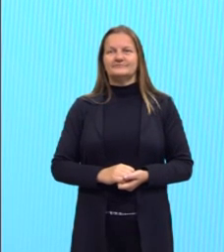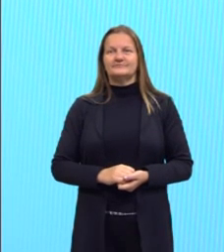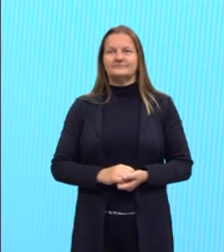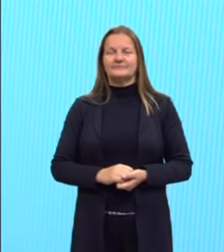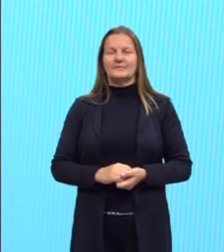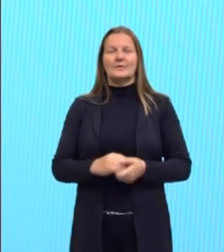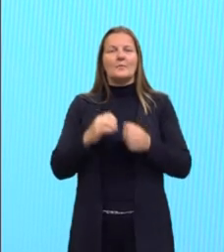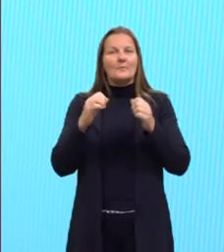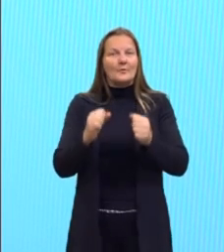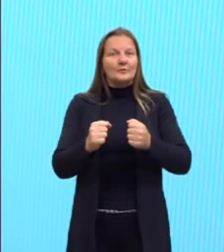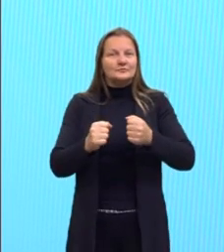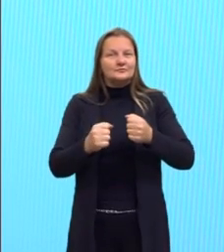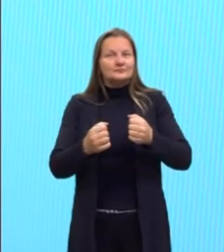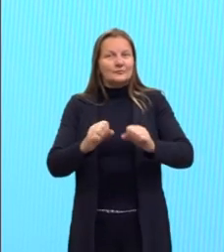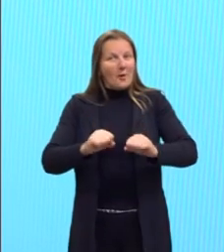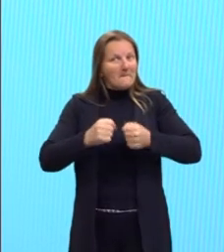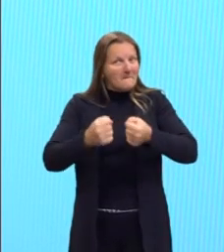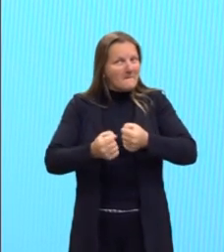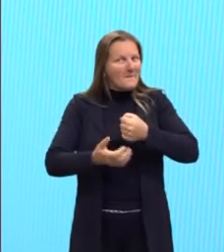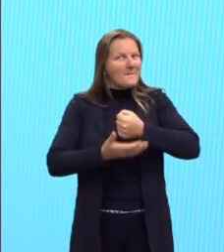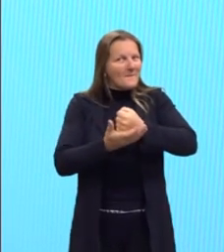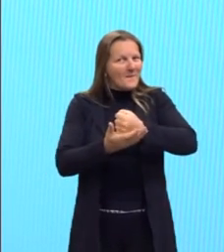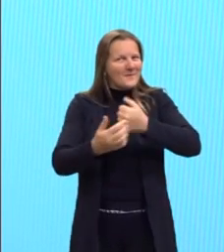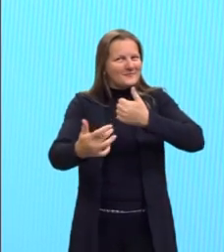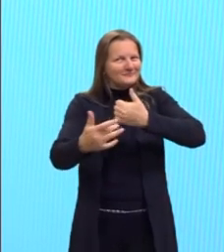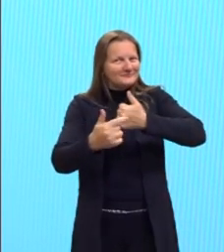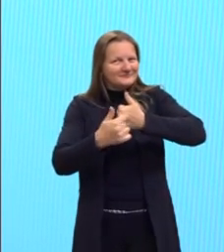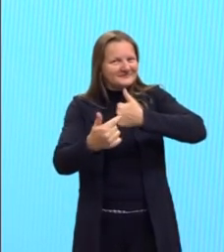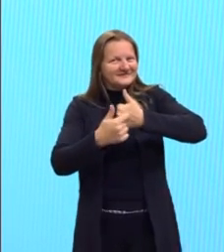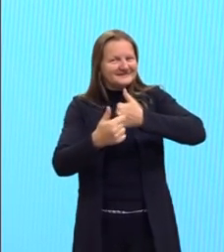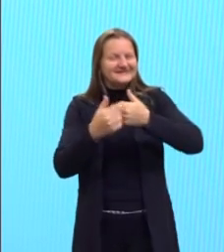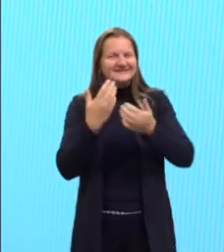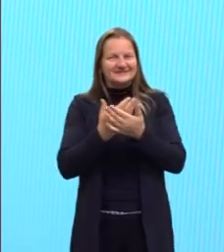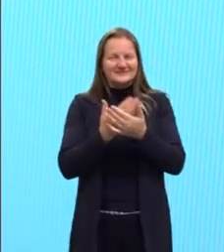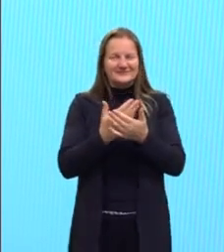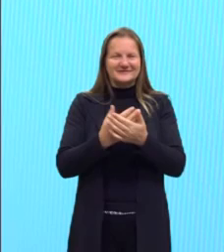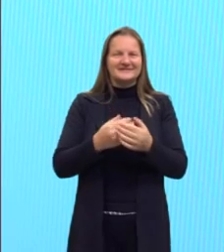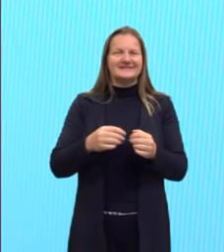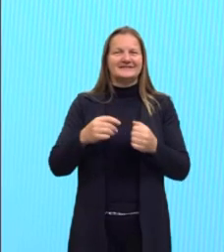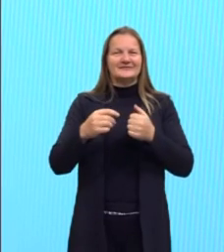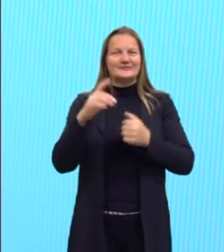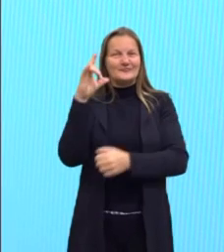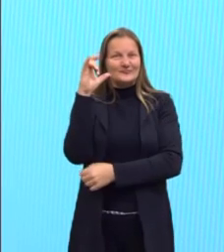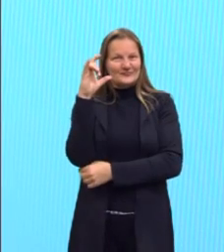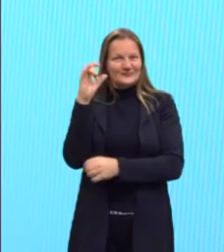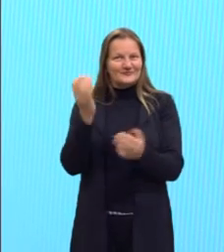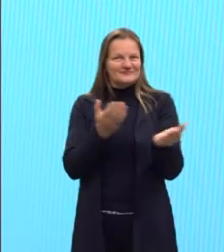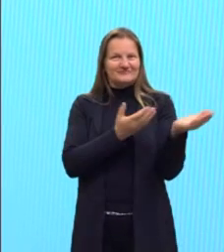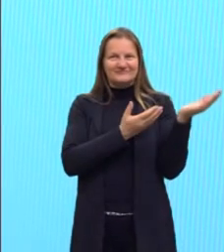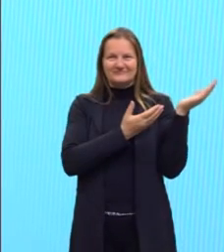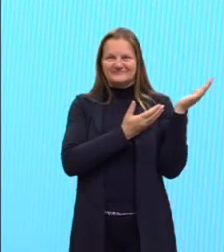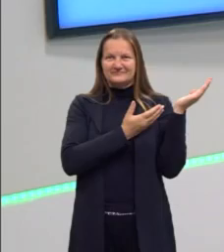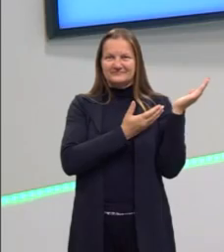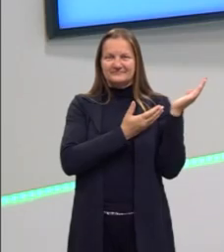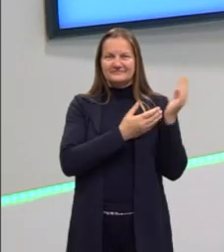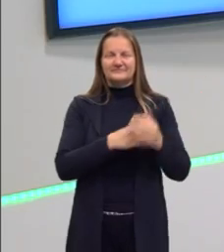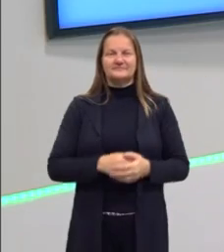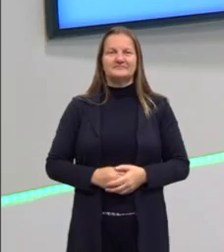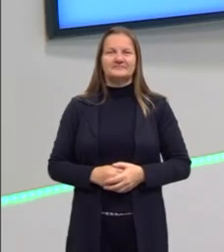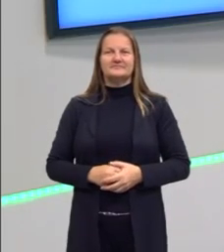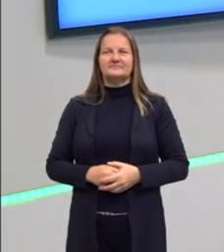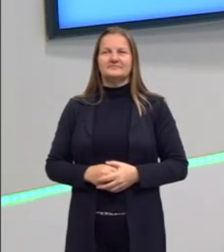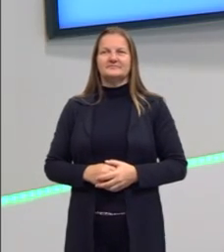Entra lá, dá uma força, marca quando estiver estudando aí, lá no Instagram, tá, gurizada? Vamos passar, então, mais um